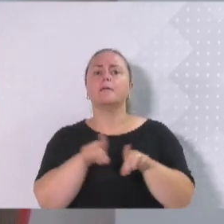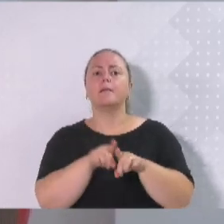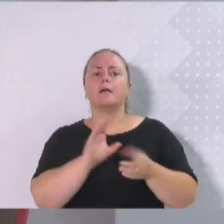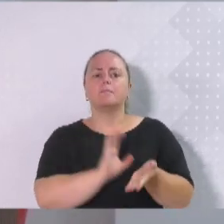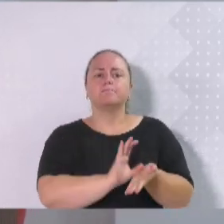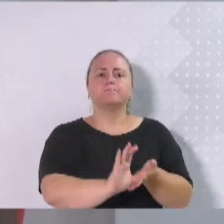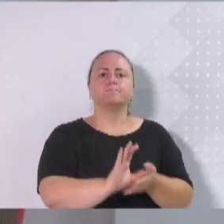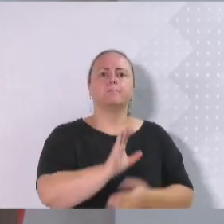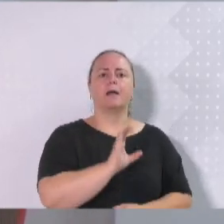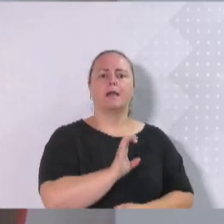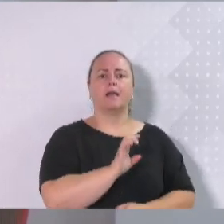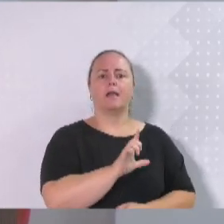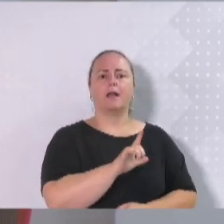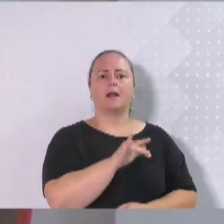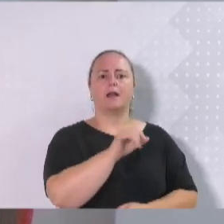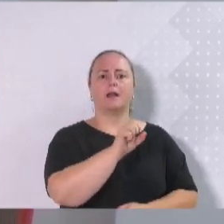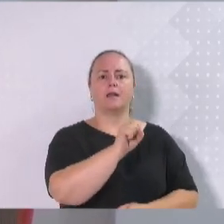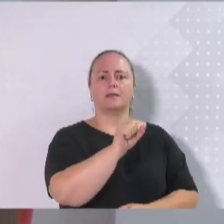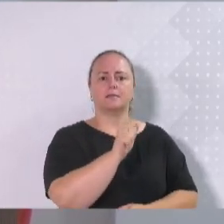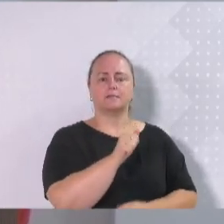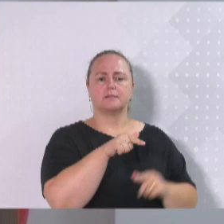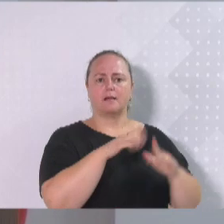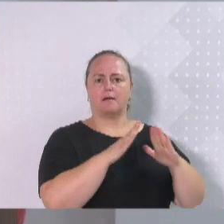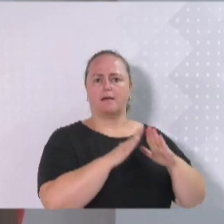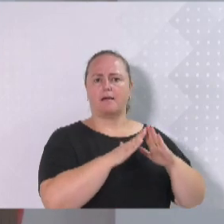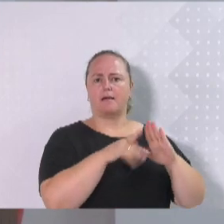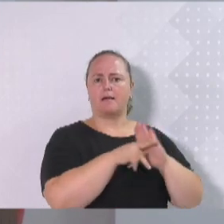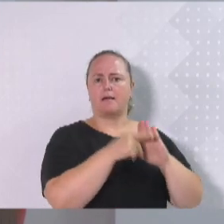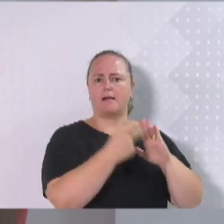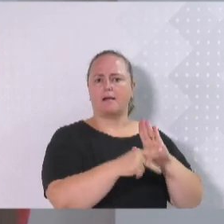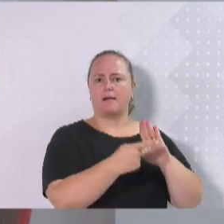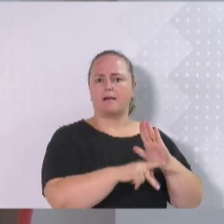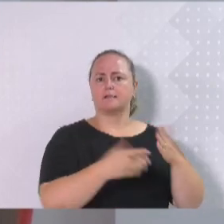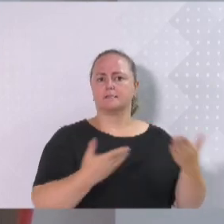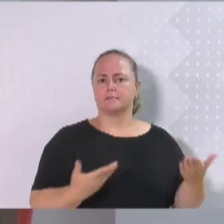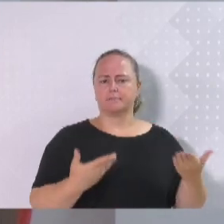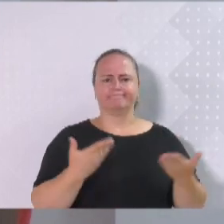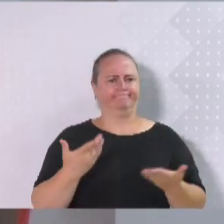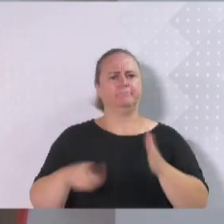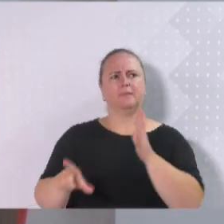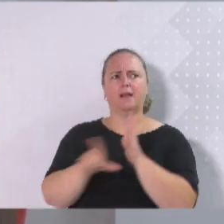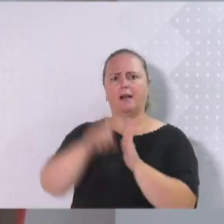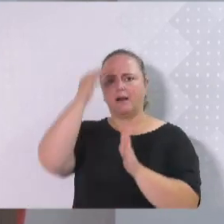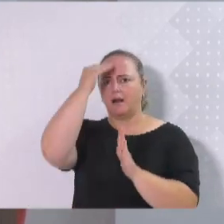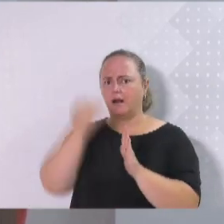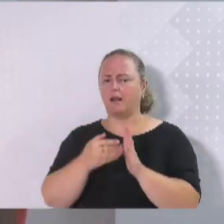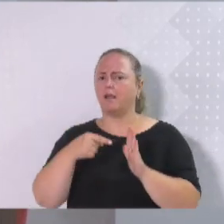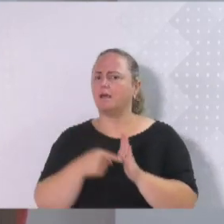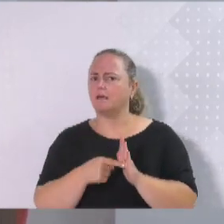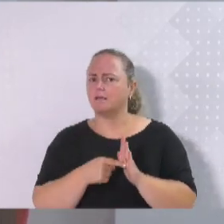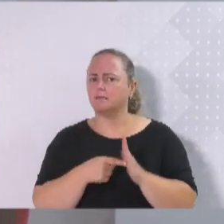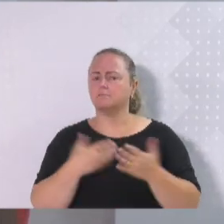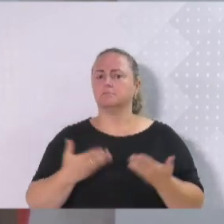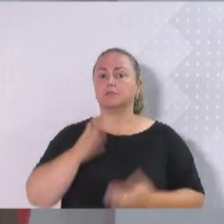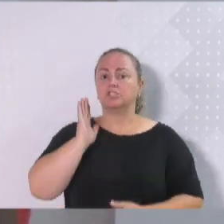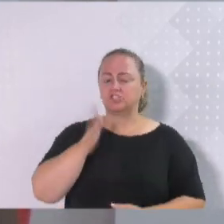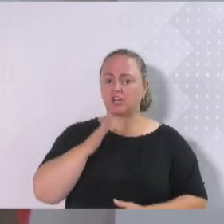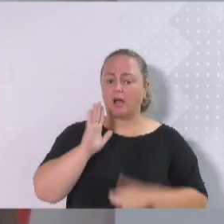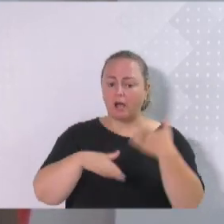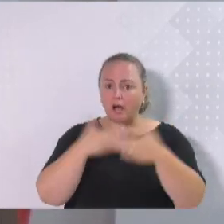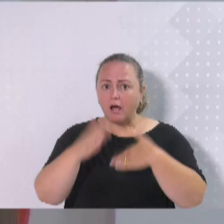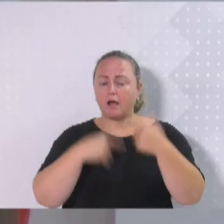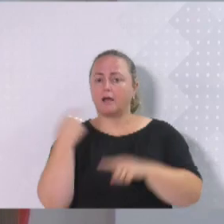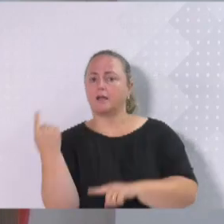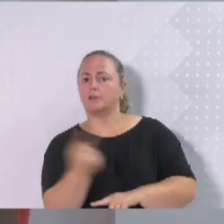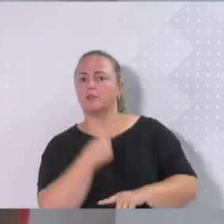As leis municipais estão sendo cumpridas? O quanto avançamos? Estamos aqui por todas as mulheres.